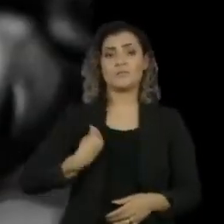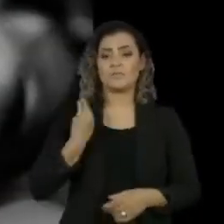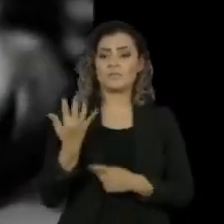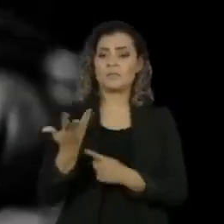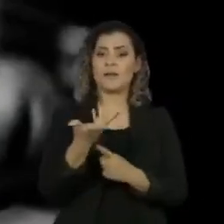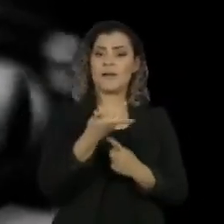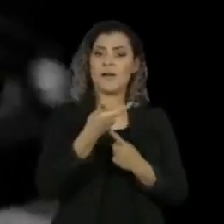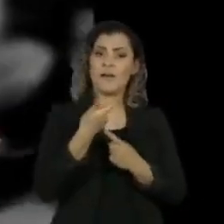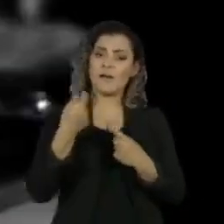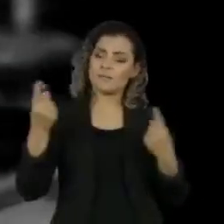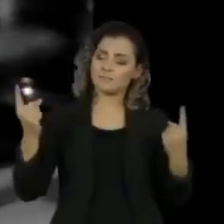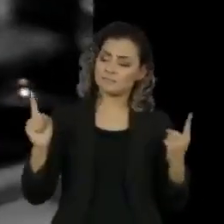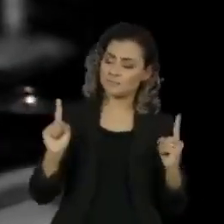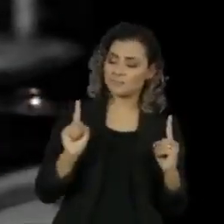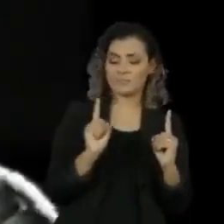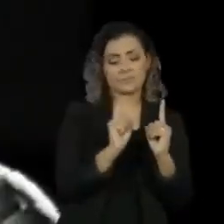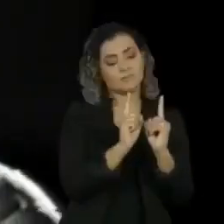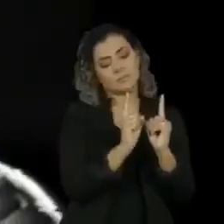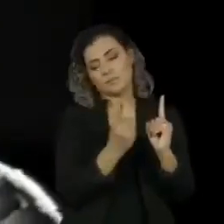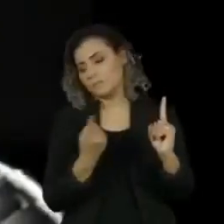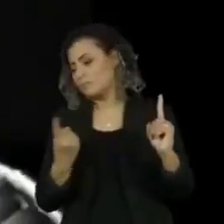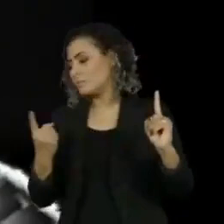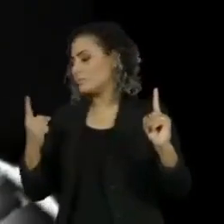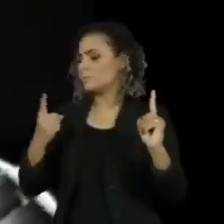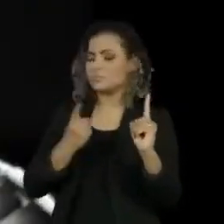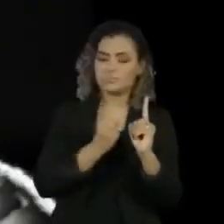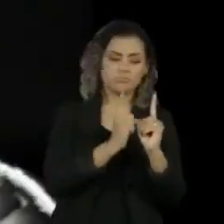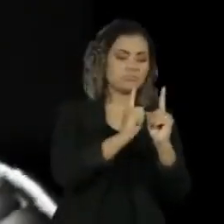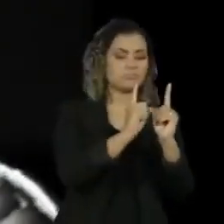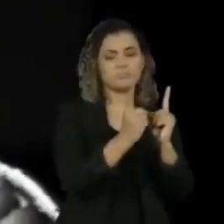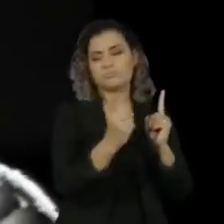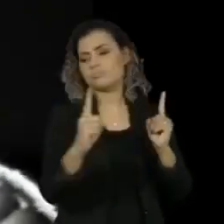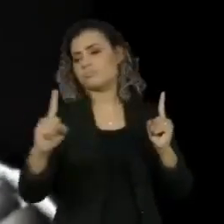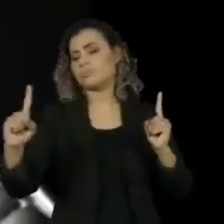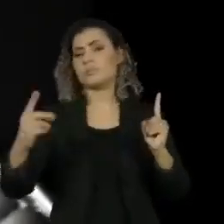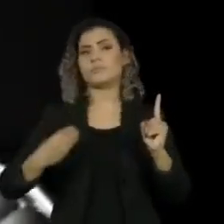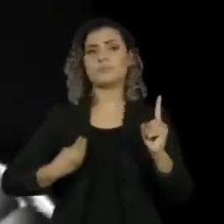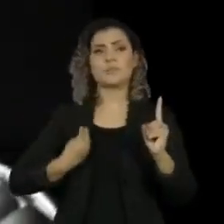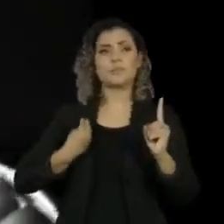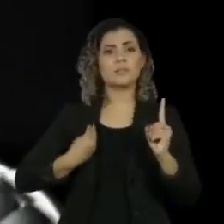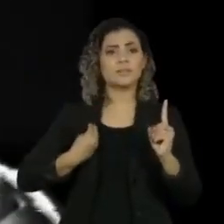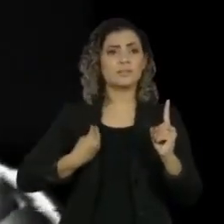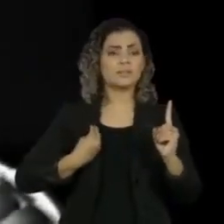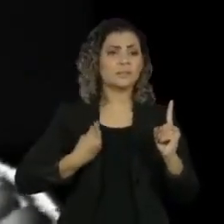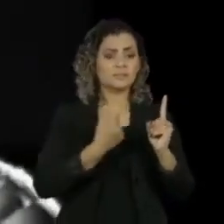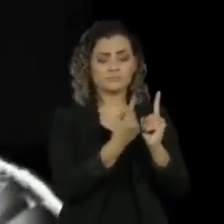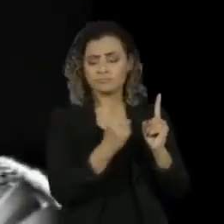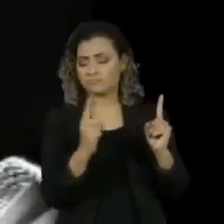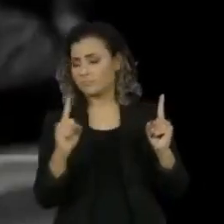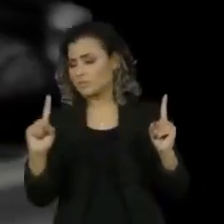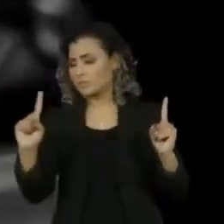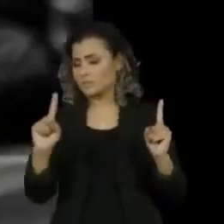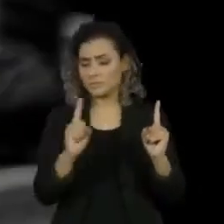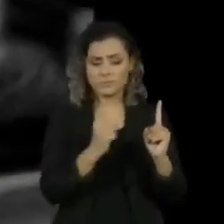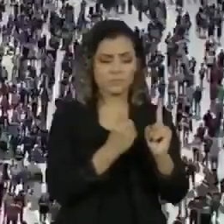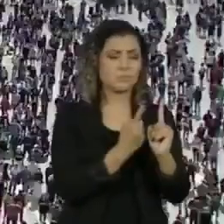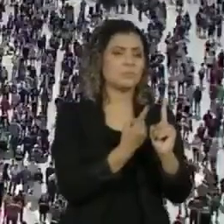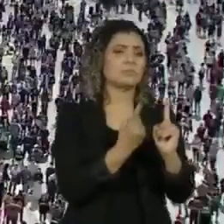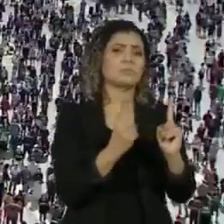do encontro, embora haja tanto desencontro pela vida. A vida é a arte do encontro, embora haja tanto desencontro nesta vida.